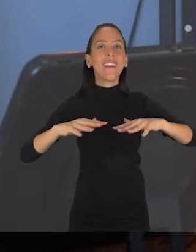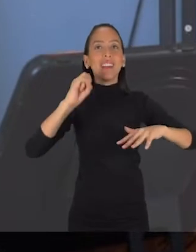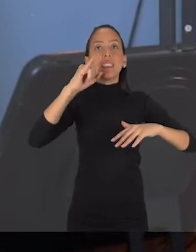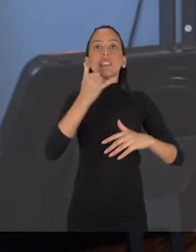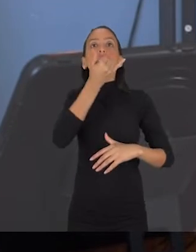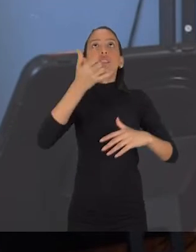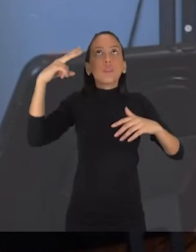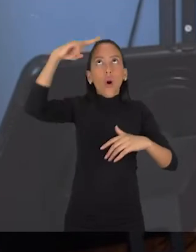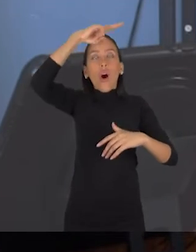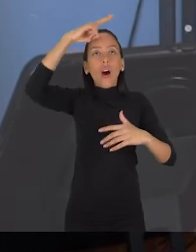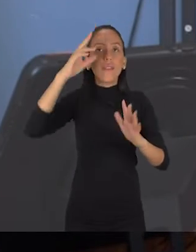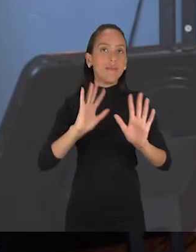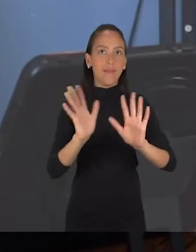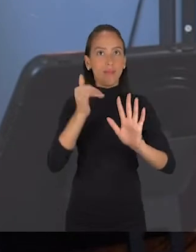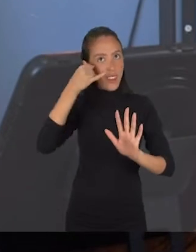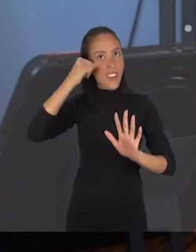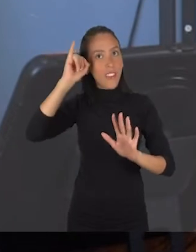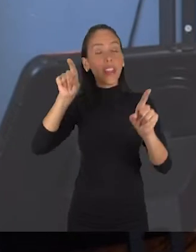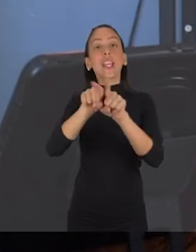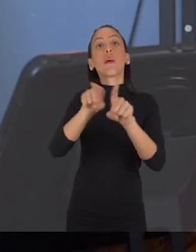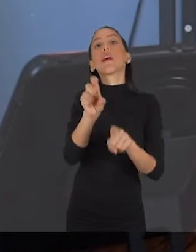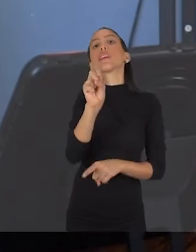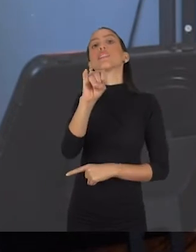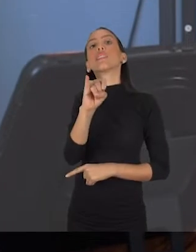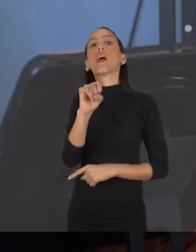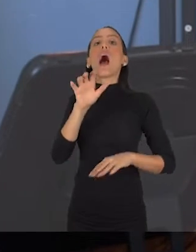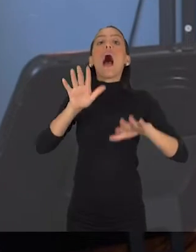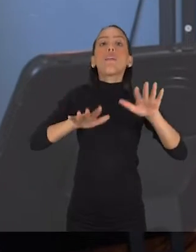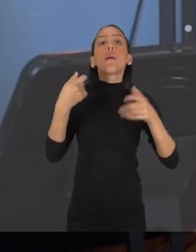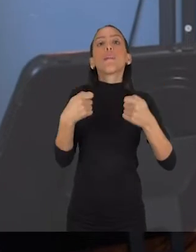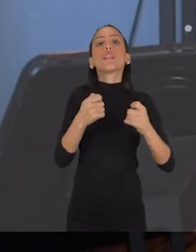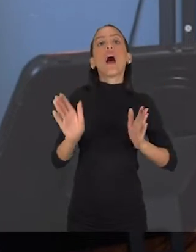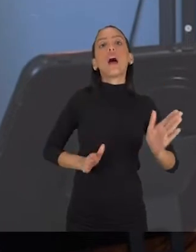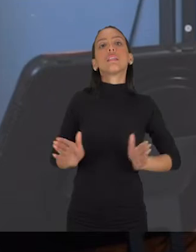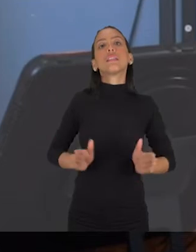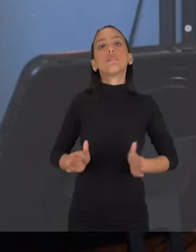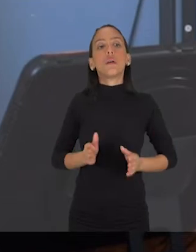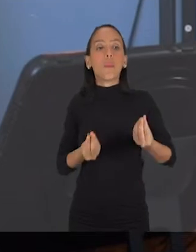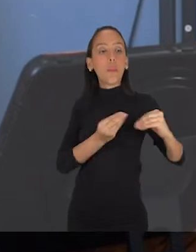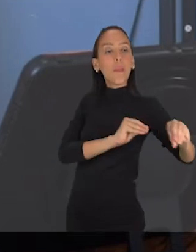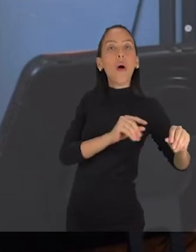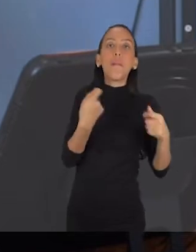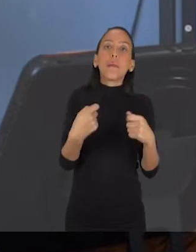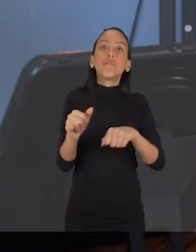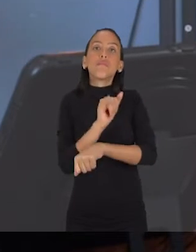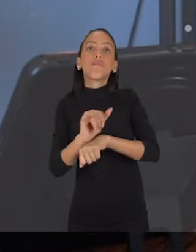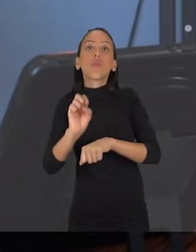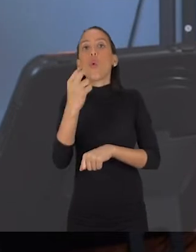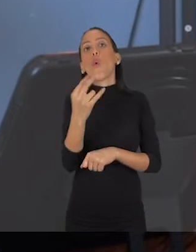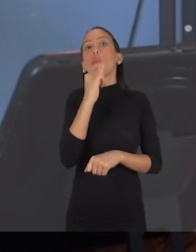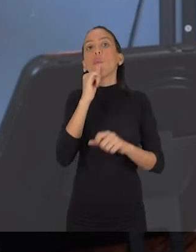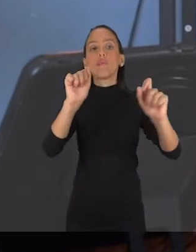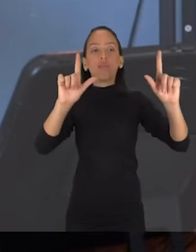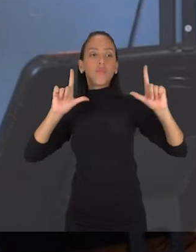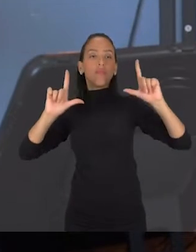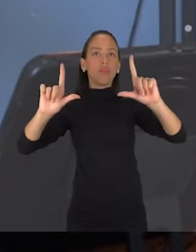seja recortada desse vídeo. Beleza? E segundo, que porque às vezes a gente precisa colocar algum recurso de acessibilidade ou a gente precisa mudar